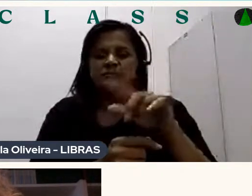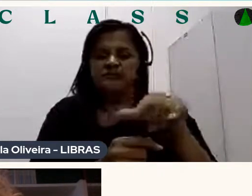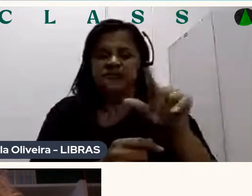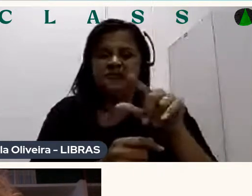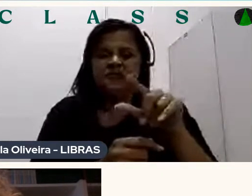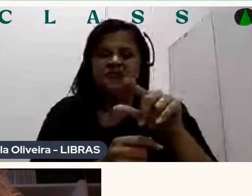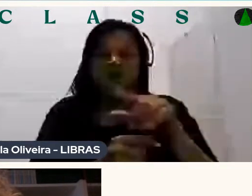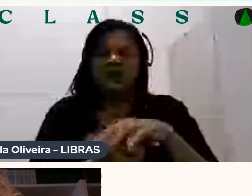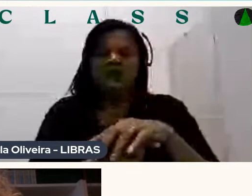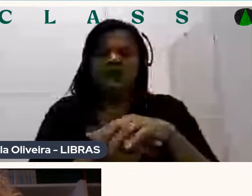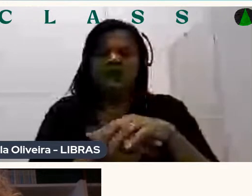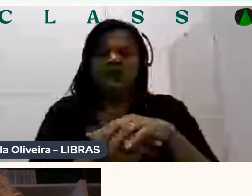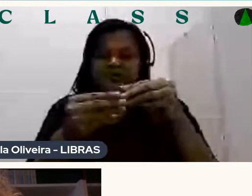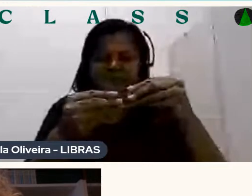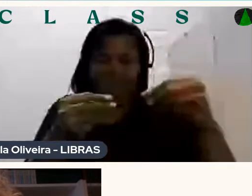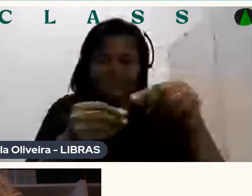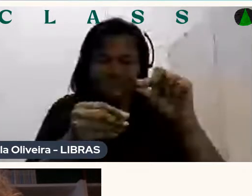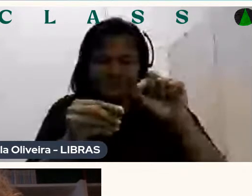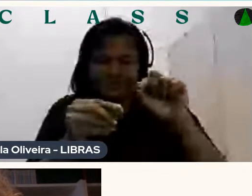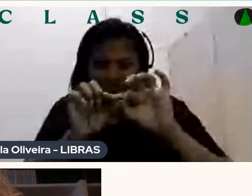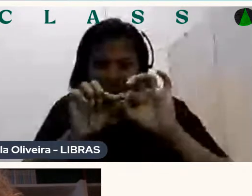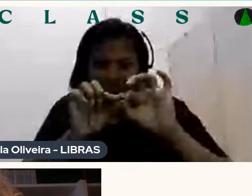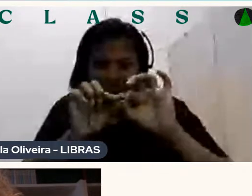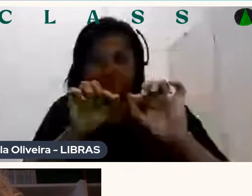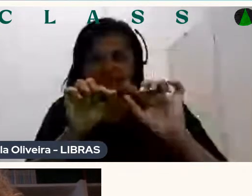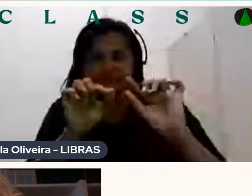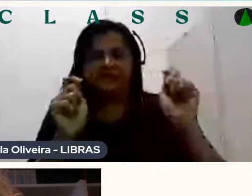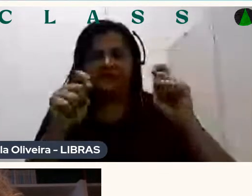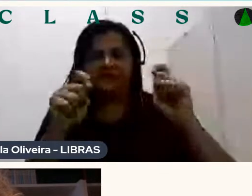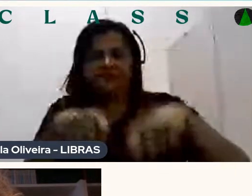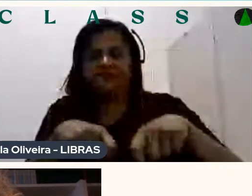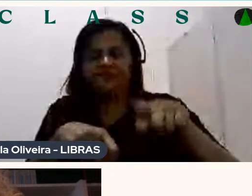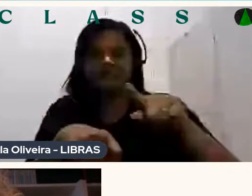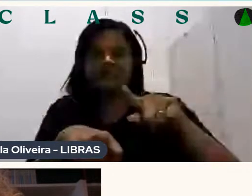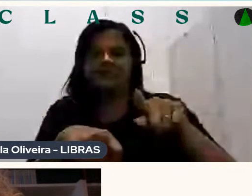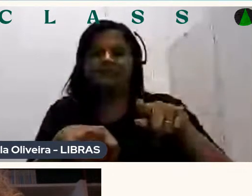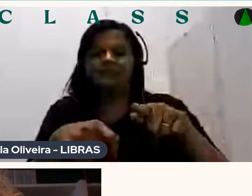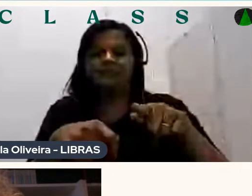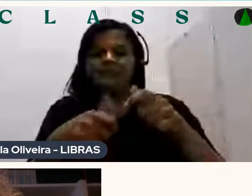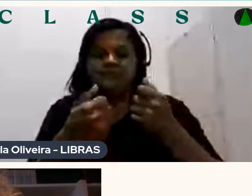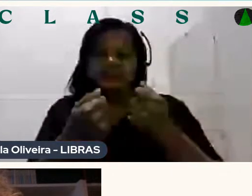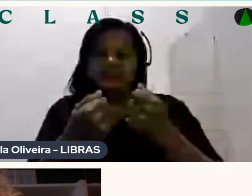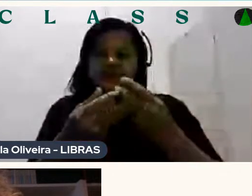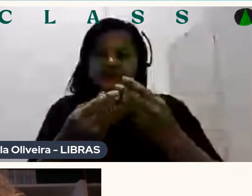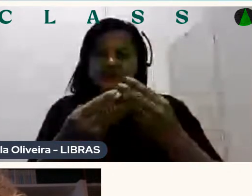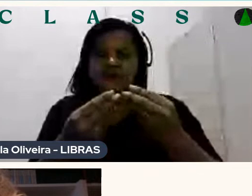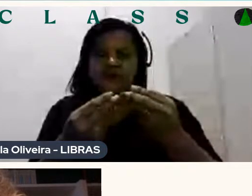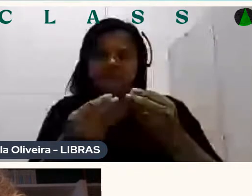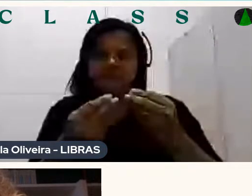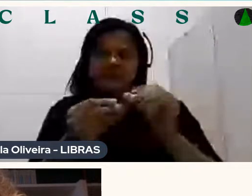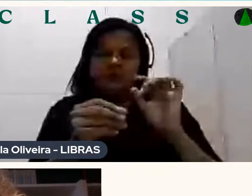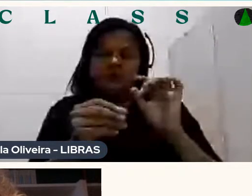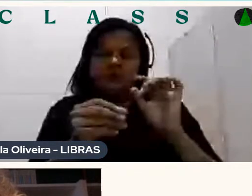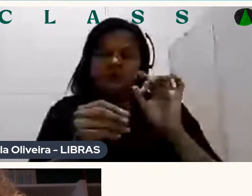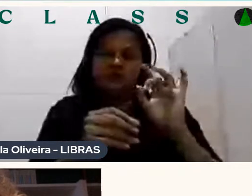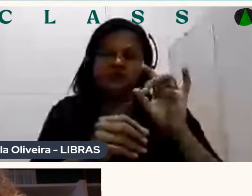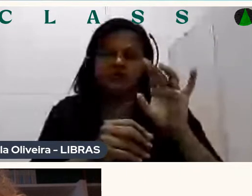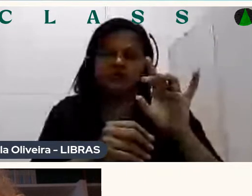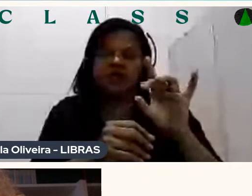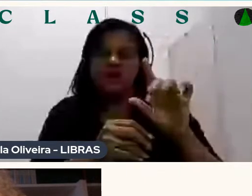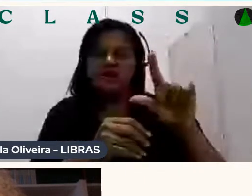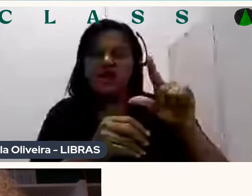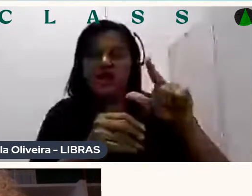Que permite Essa precisão Só no caso Aqui A mãozinha Do boneco Os dedos São de arame